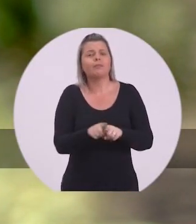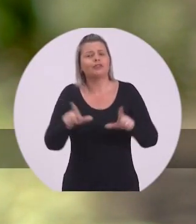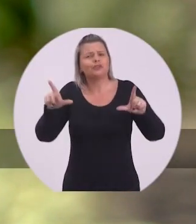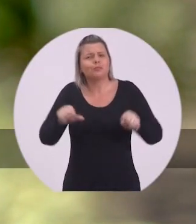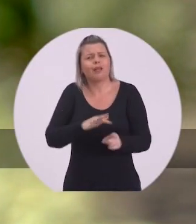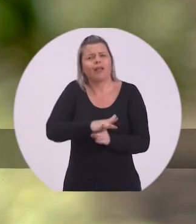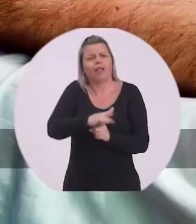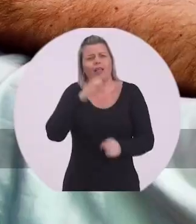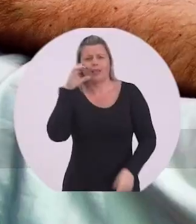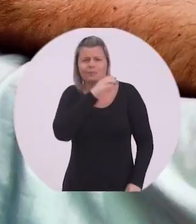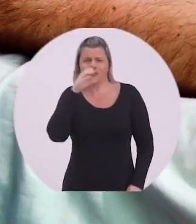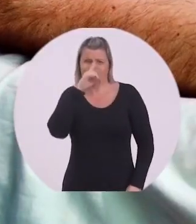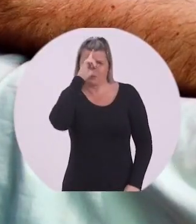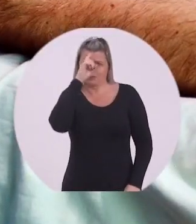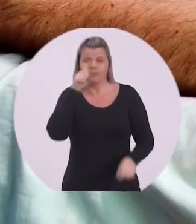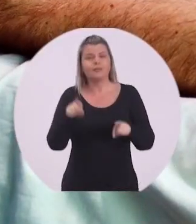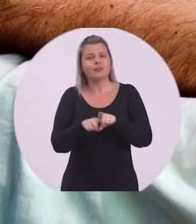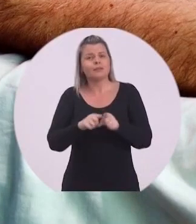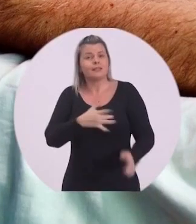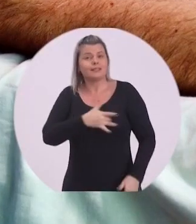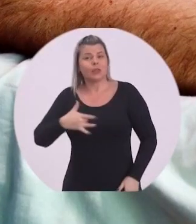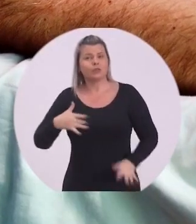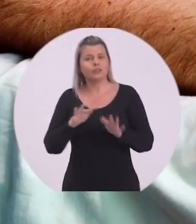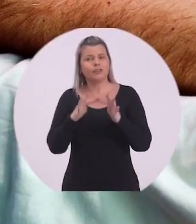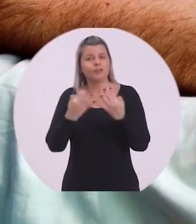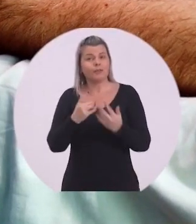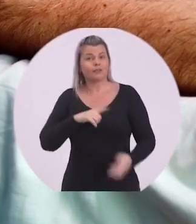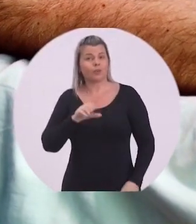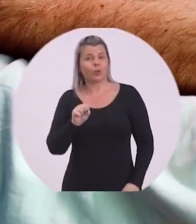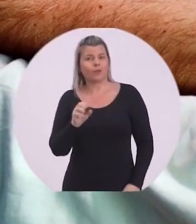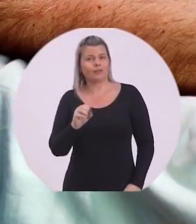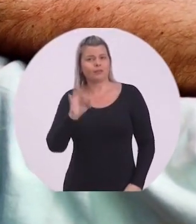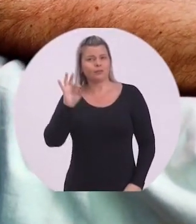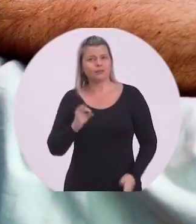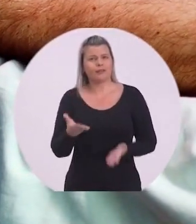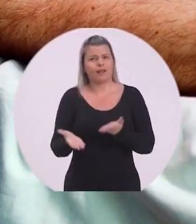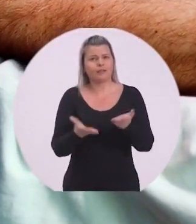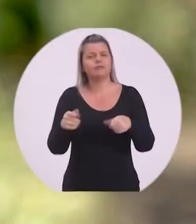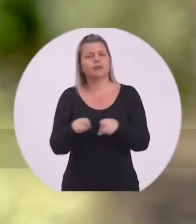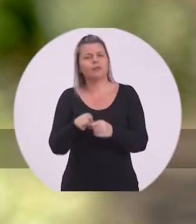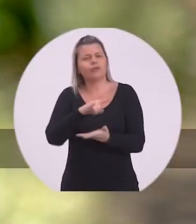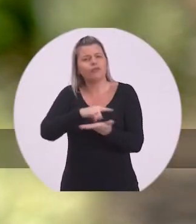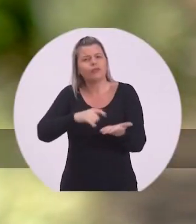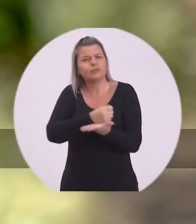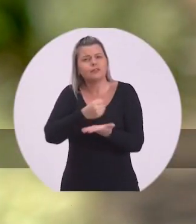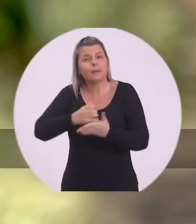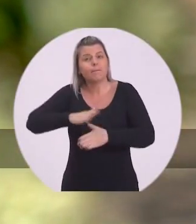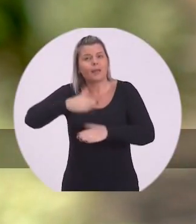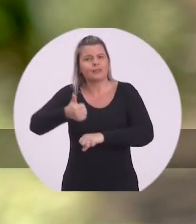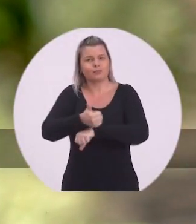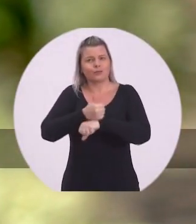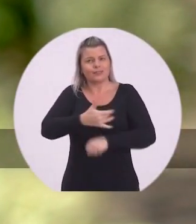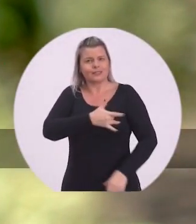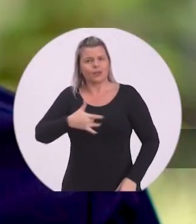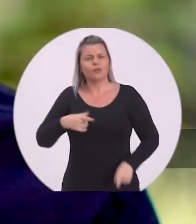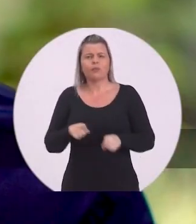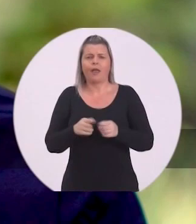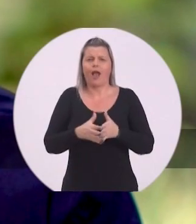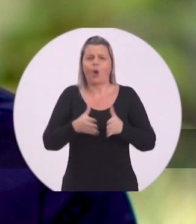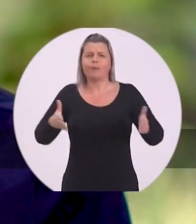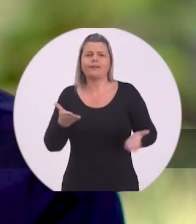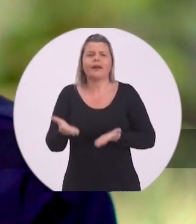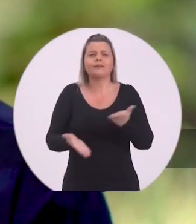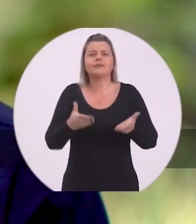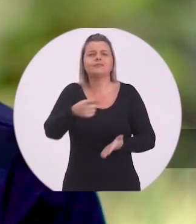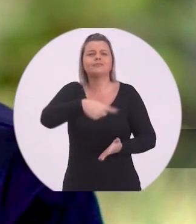emergências e hospitais. Saúde da família com 80% de cobertura. Vou contratar mais profissionais e